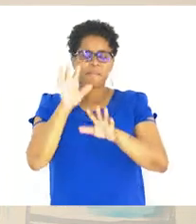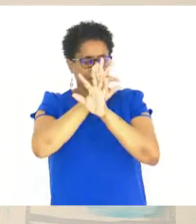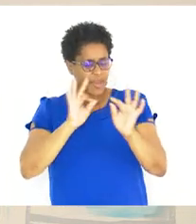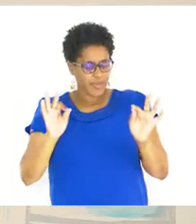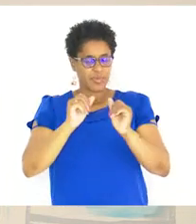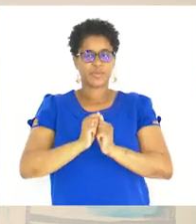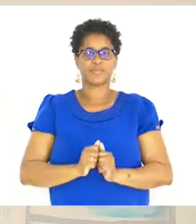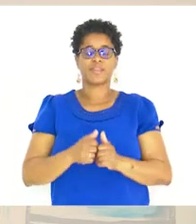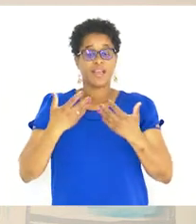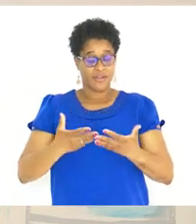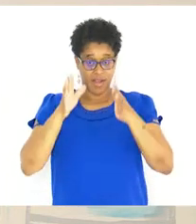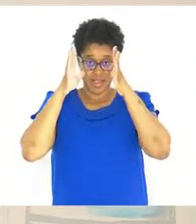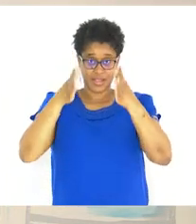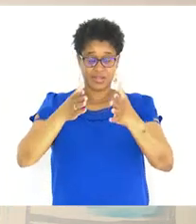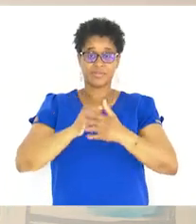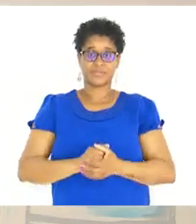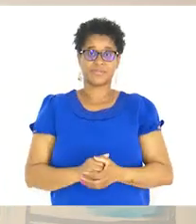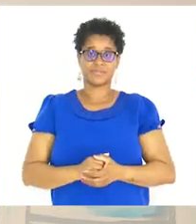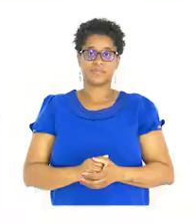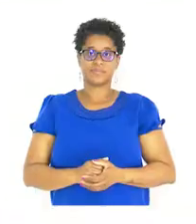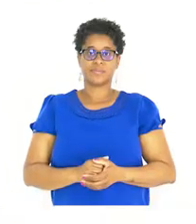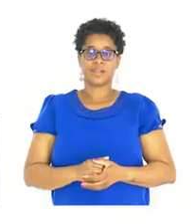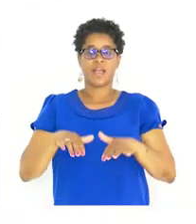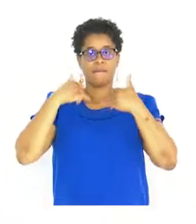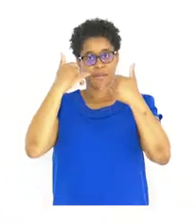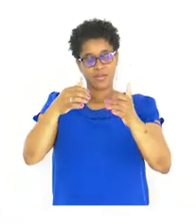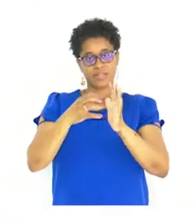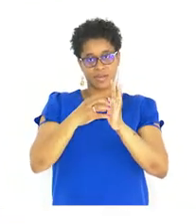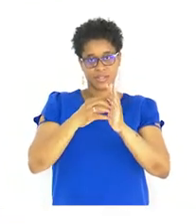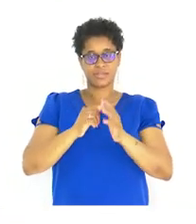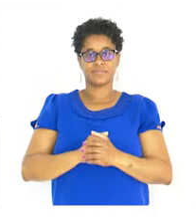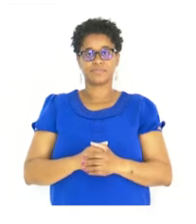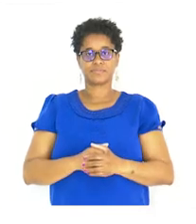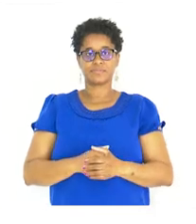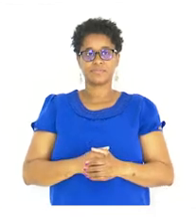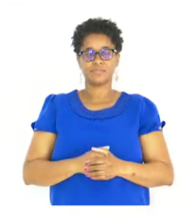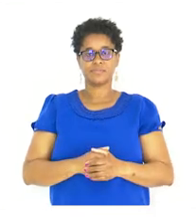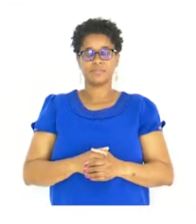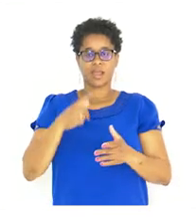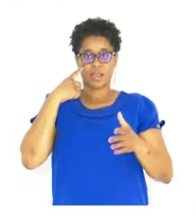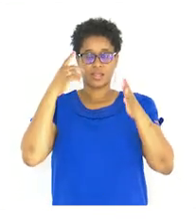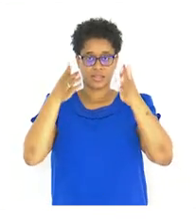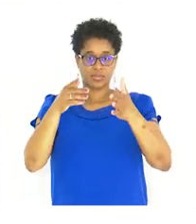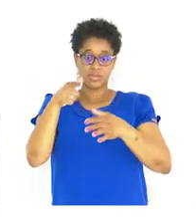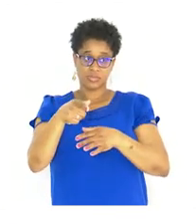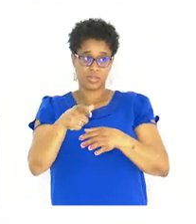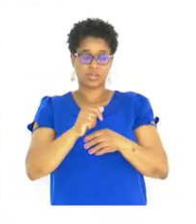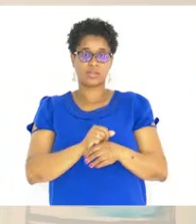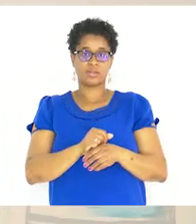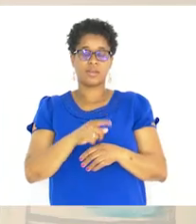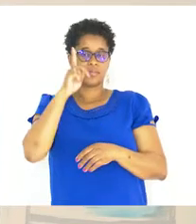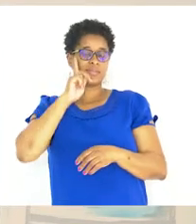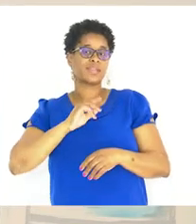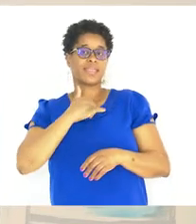Perfeito Agora atenção A próxima imagem Atenção Temos aqui a